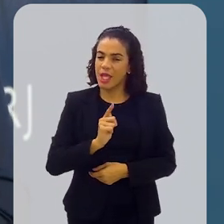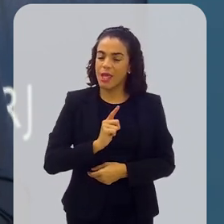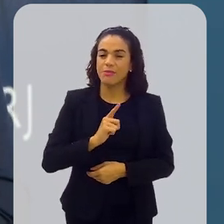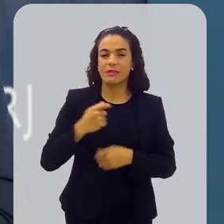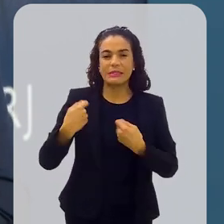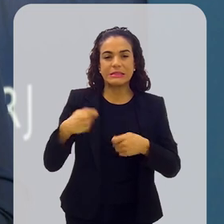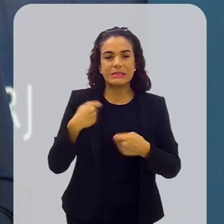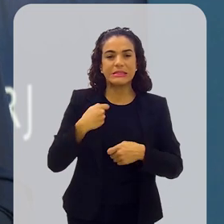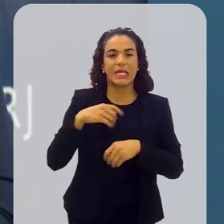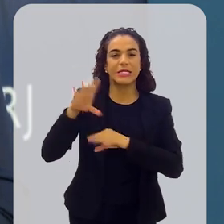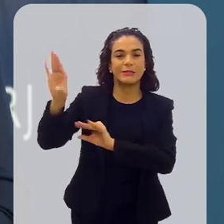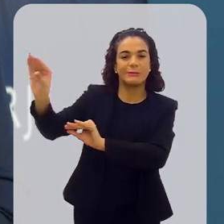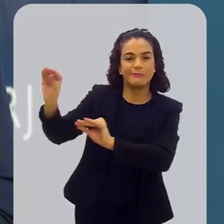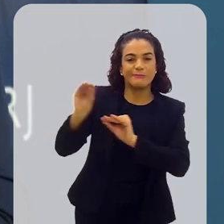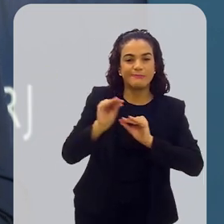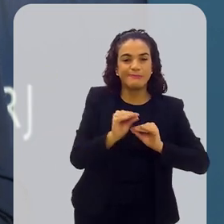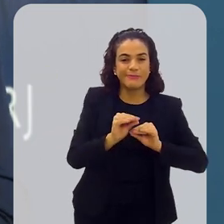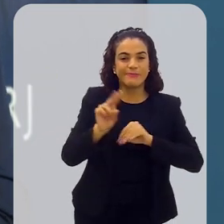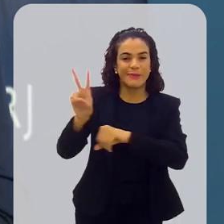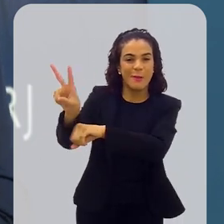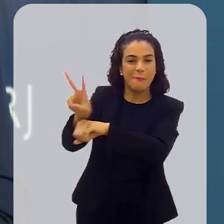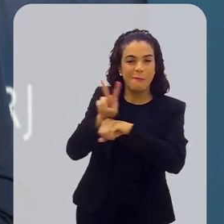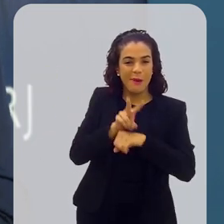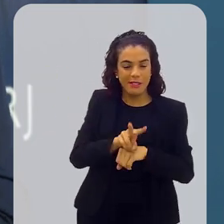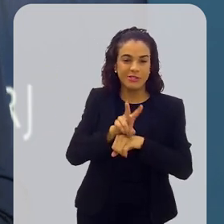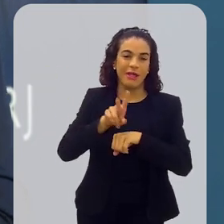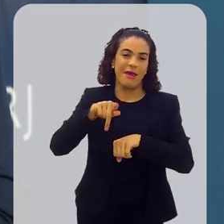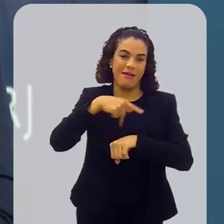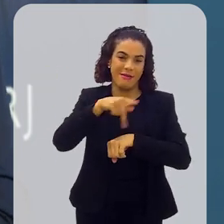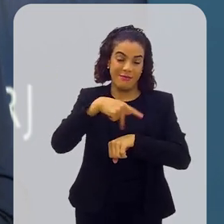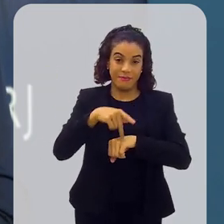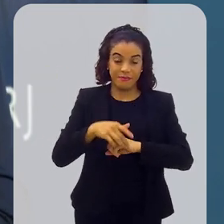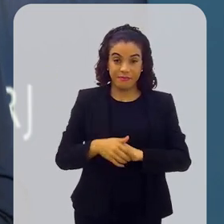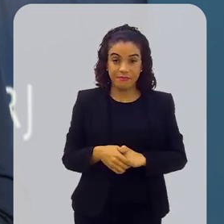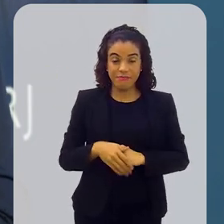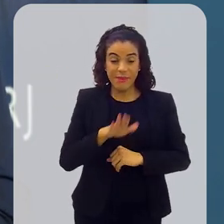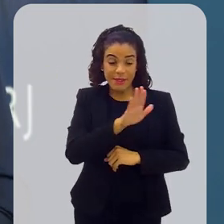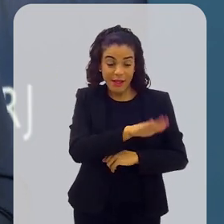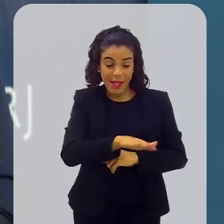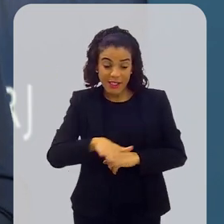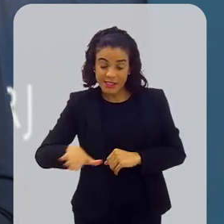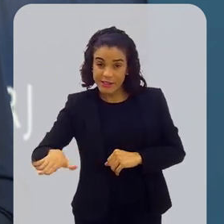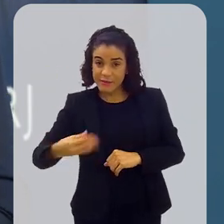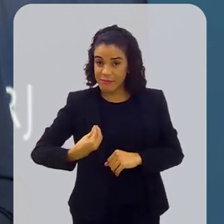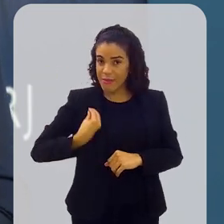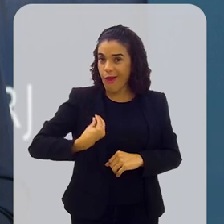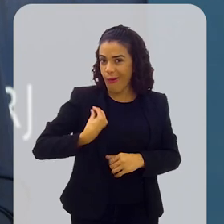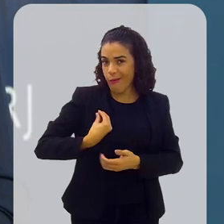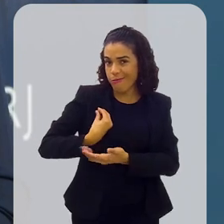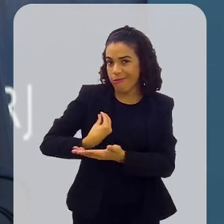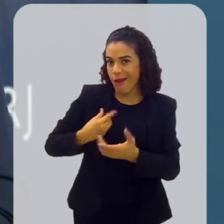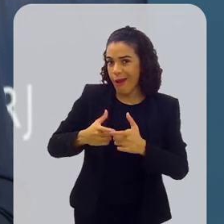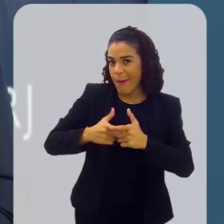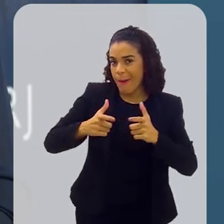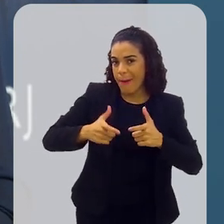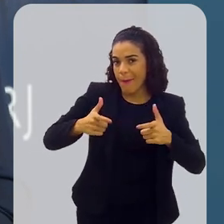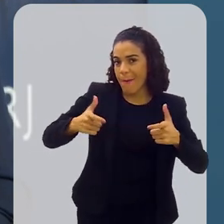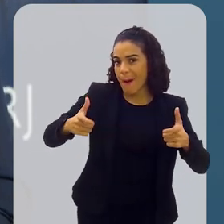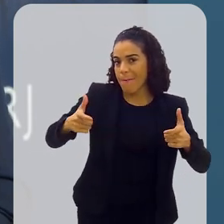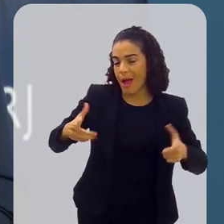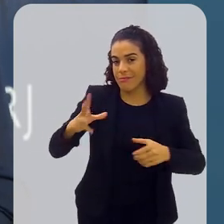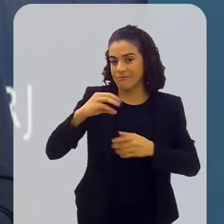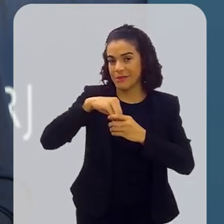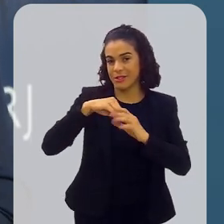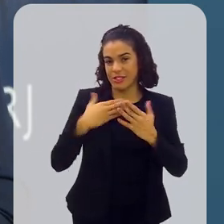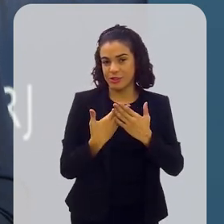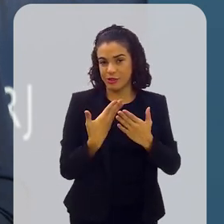ainda tem uma cultura de trazer essas informações de fora. E essas crianças elas estão aí cada vez mais